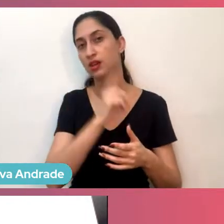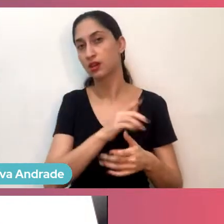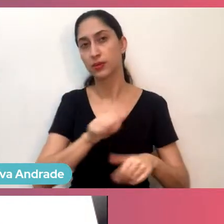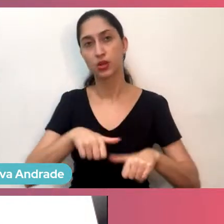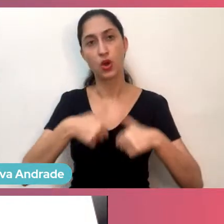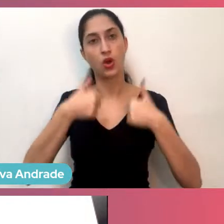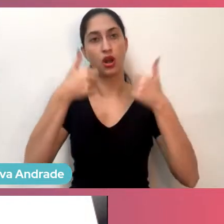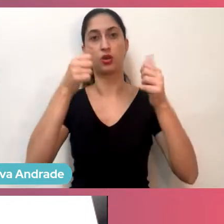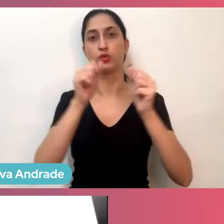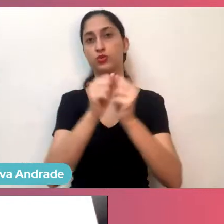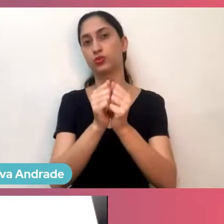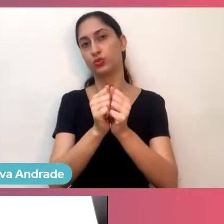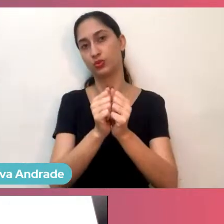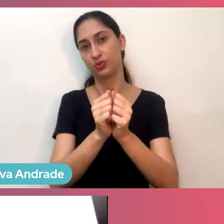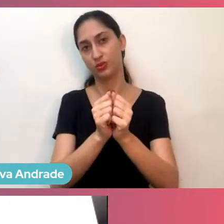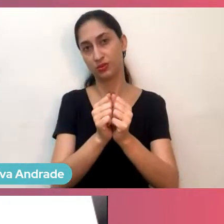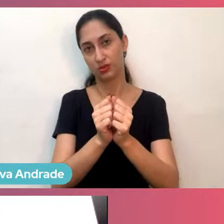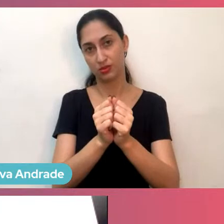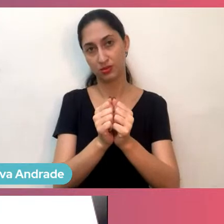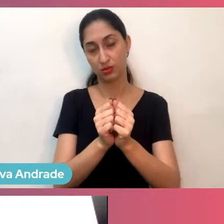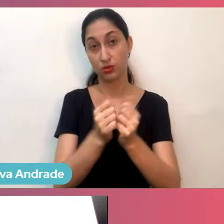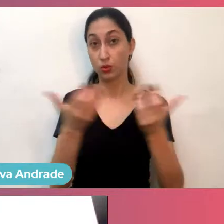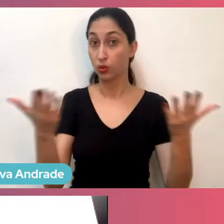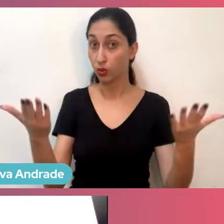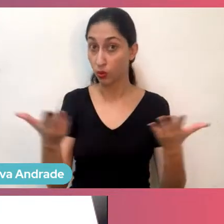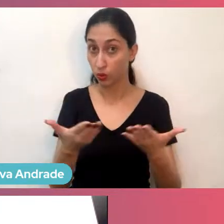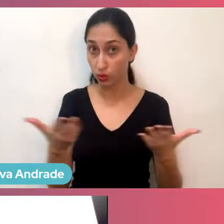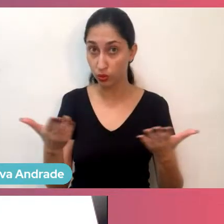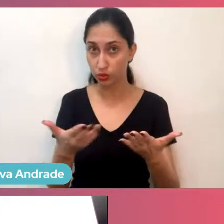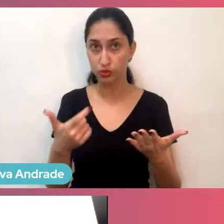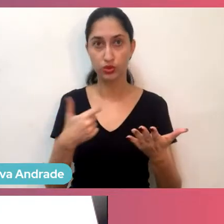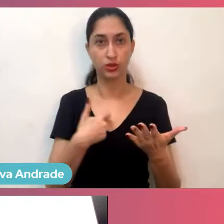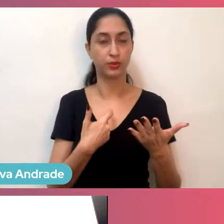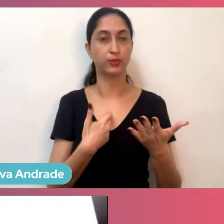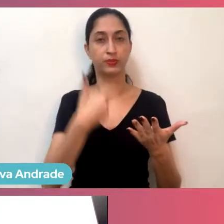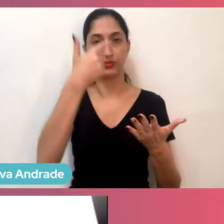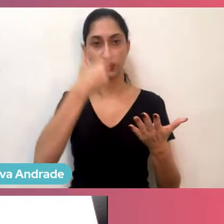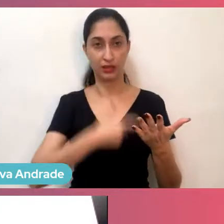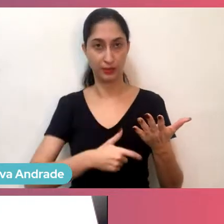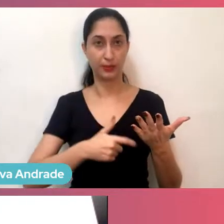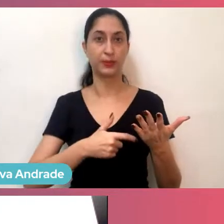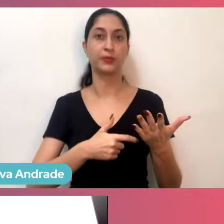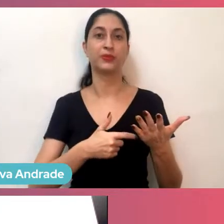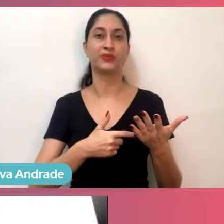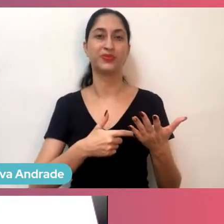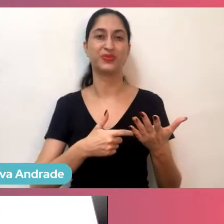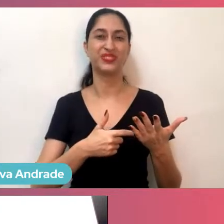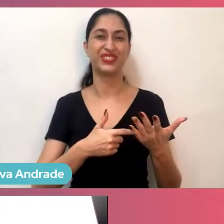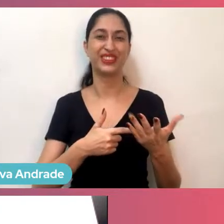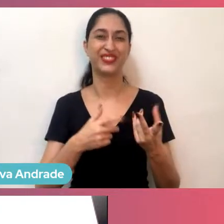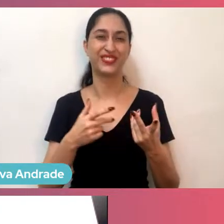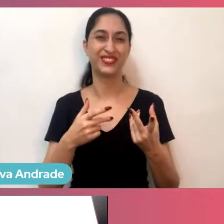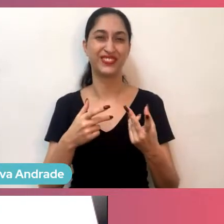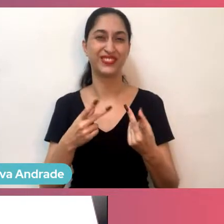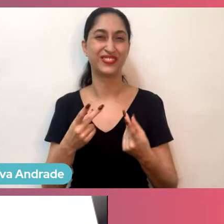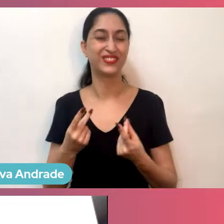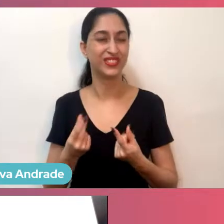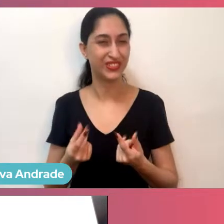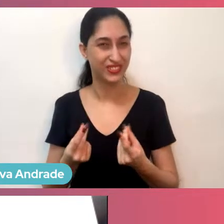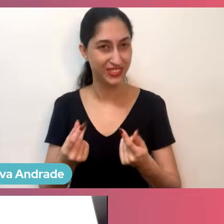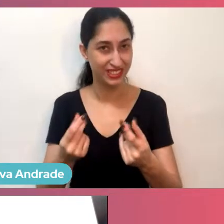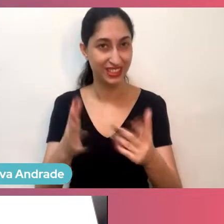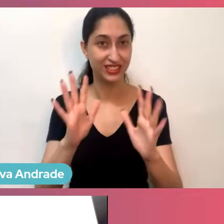juntos. Então, hoje eu estou como presidente da SESPRO depois de não sei quantos anos de SESPRO. Estou